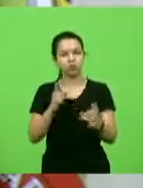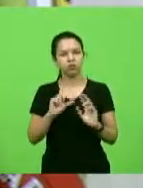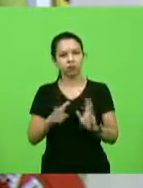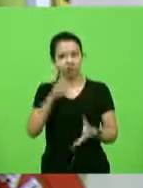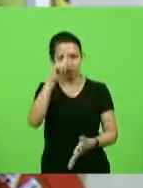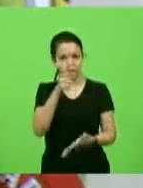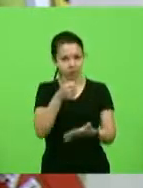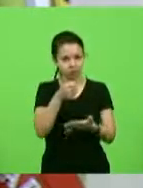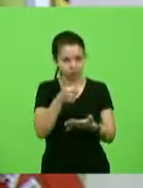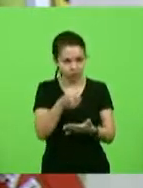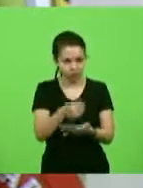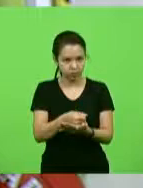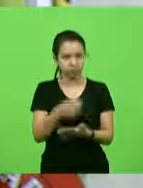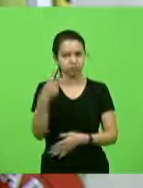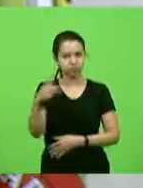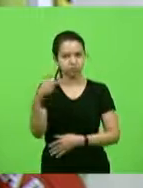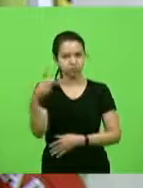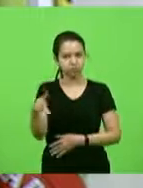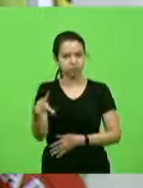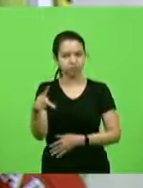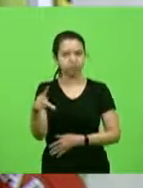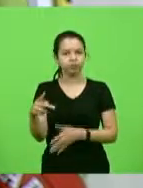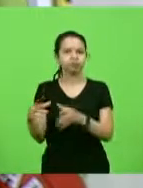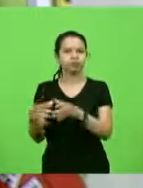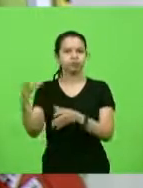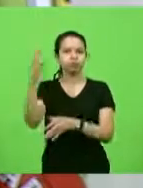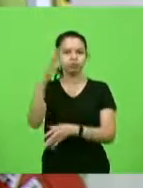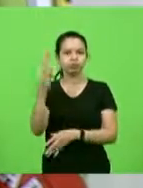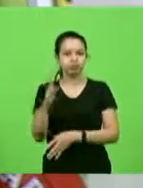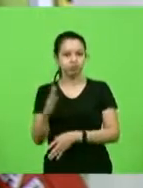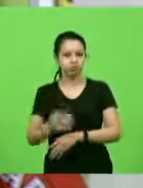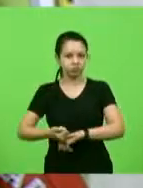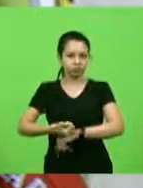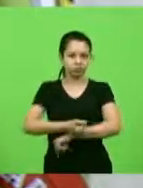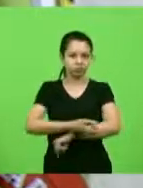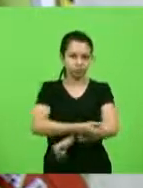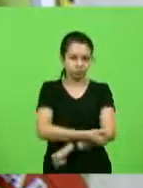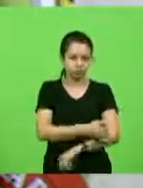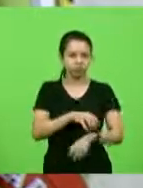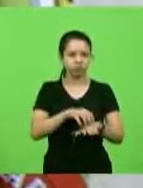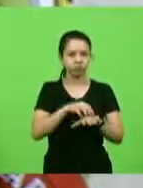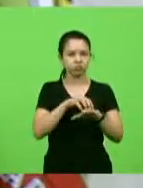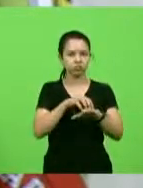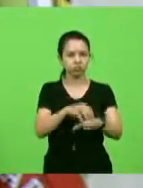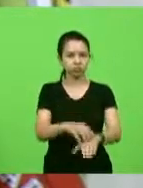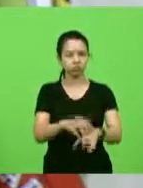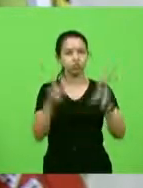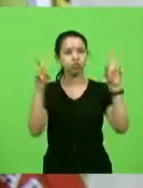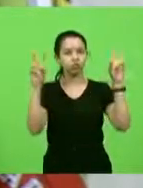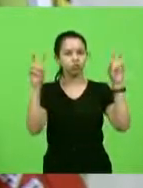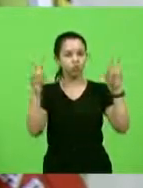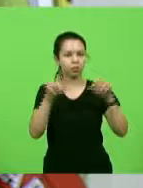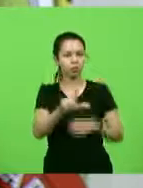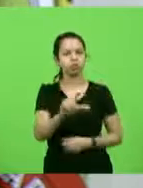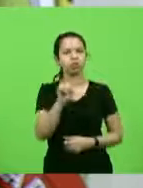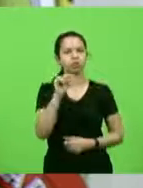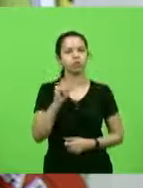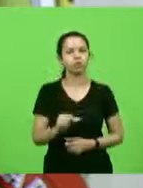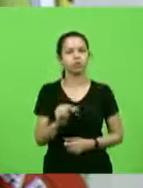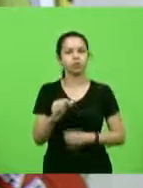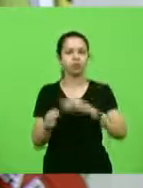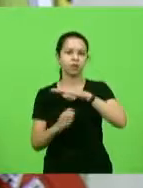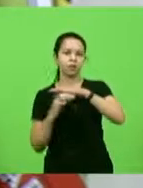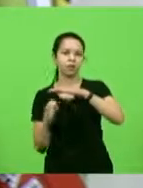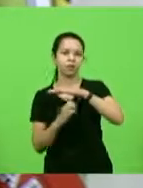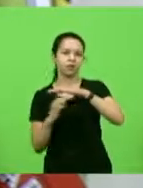do Departamento Nacional de Infraestrutura e Transportes sobre a escolha da empresa que